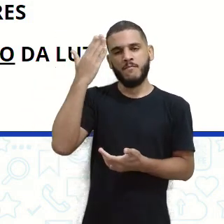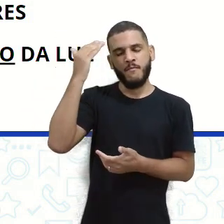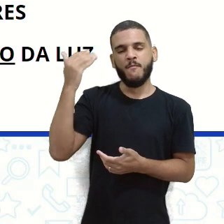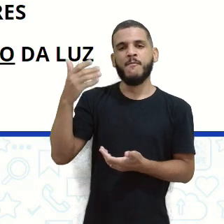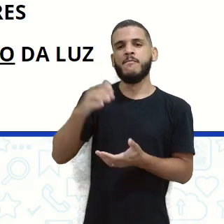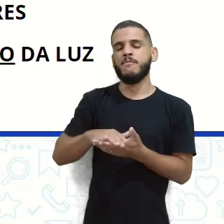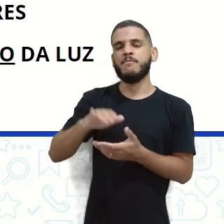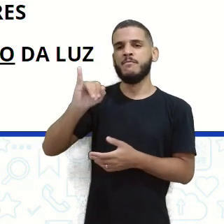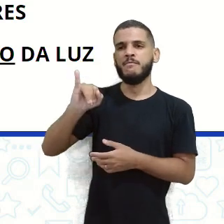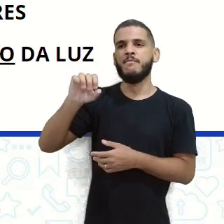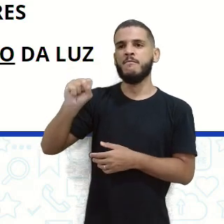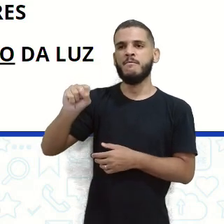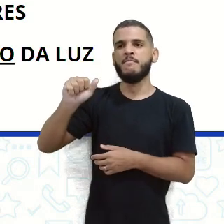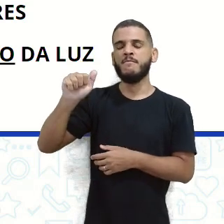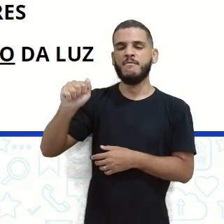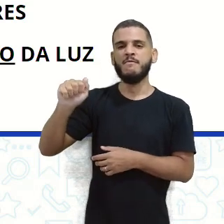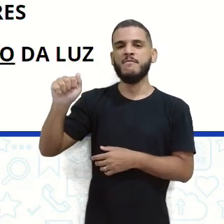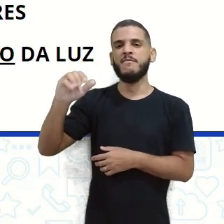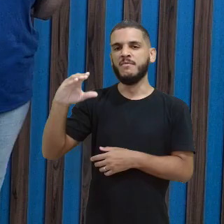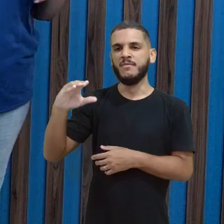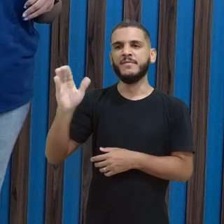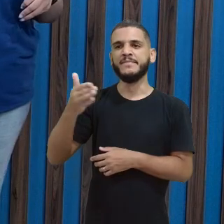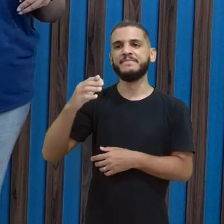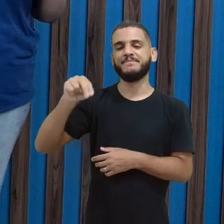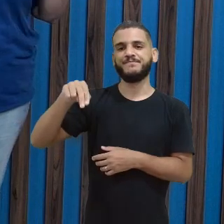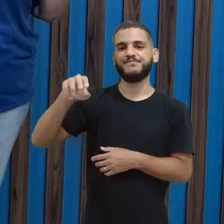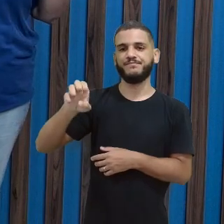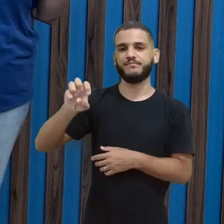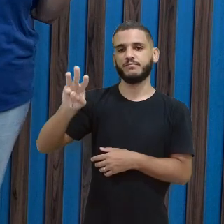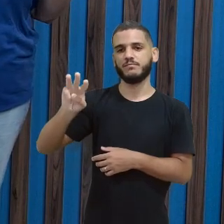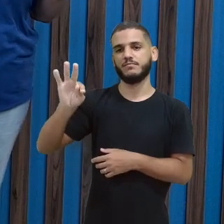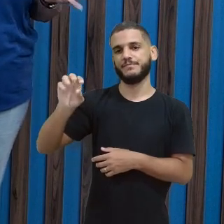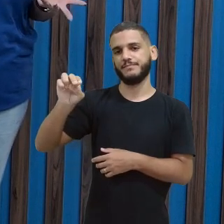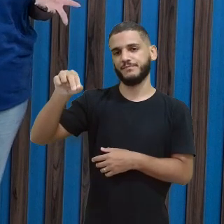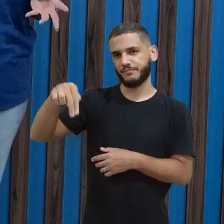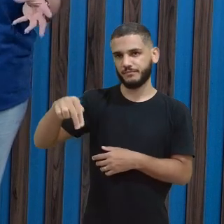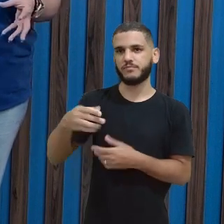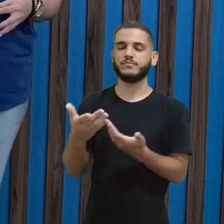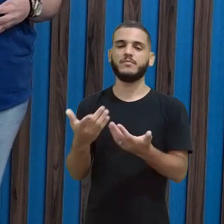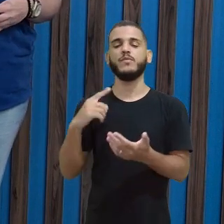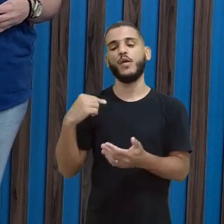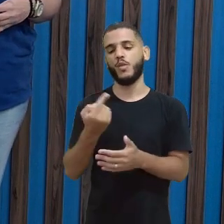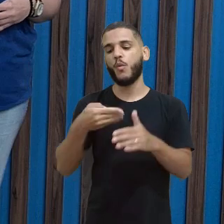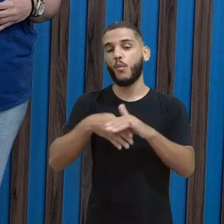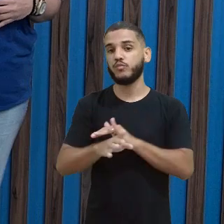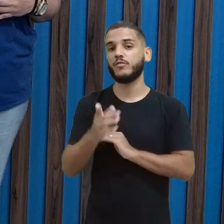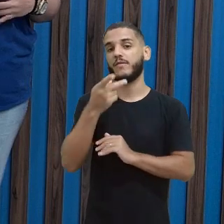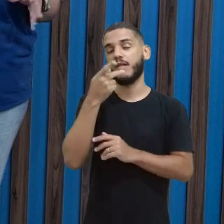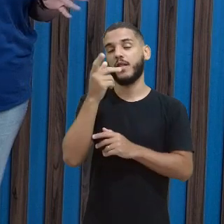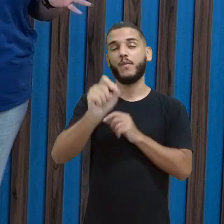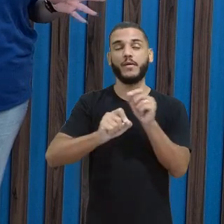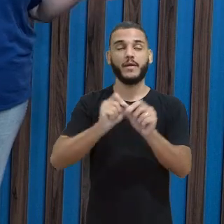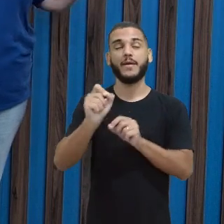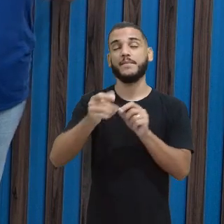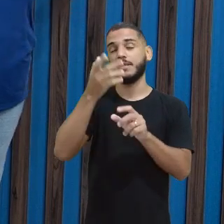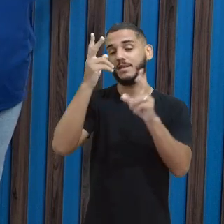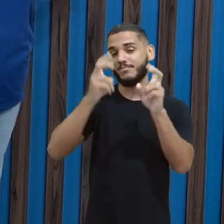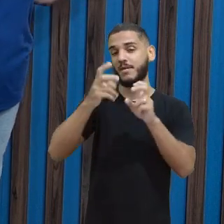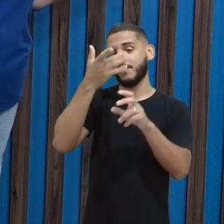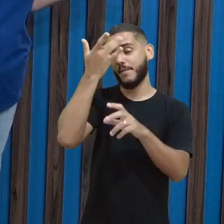costume de falar sempre dos pesquisadores do passado, que foram pessoas